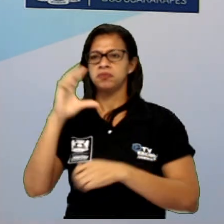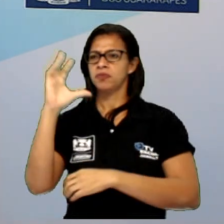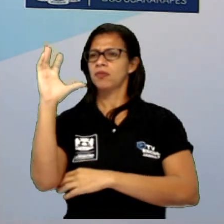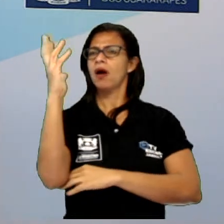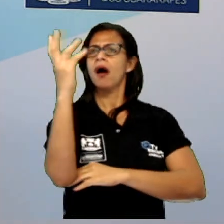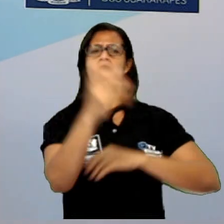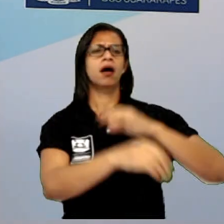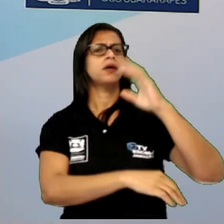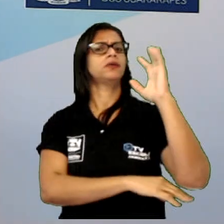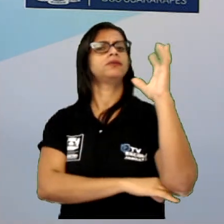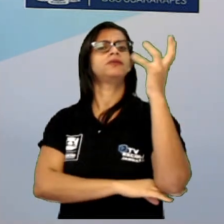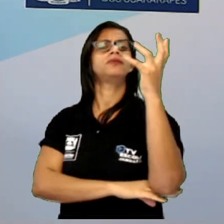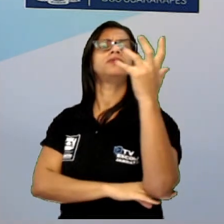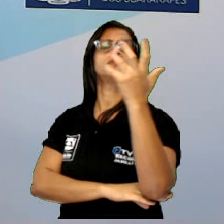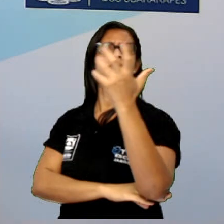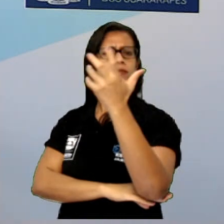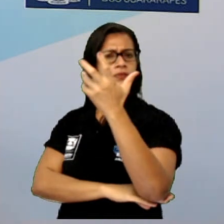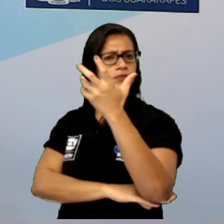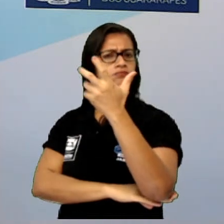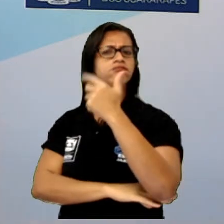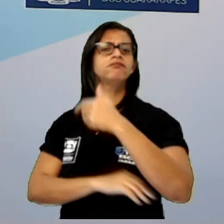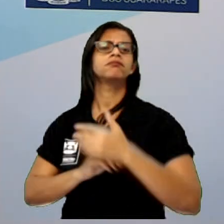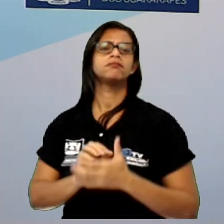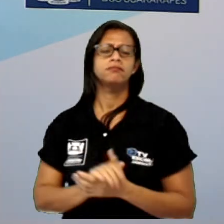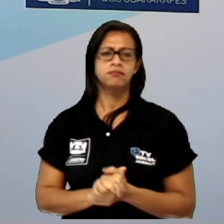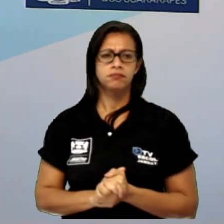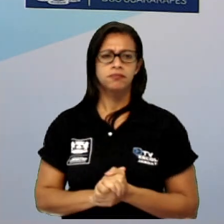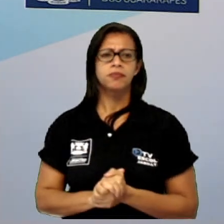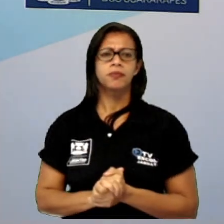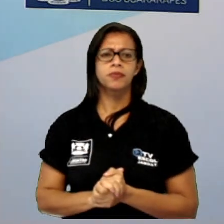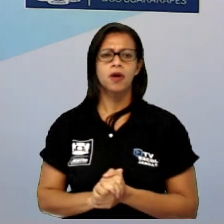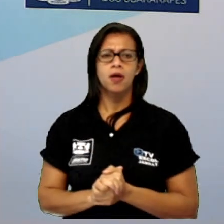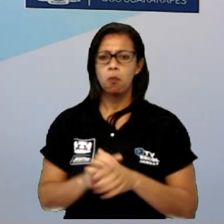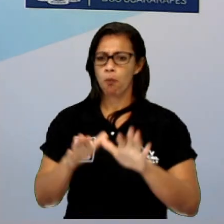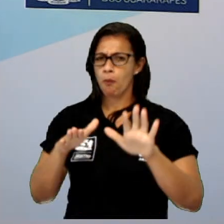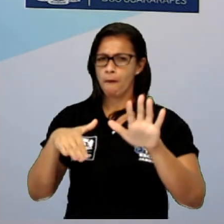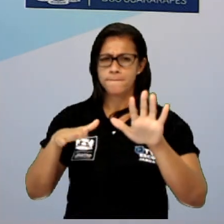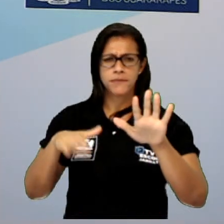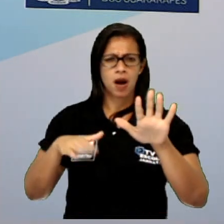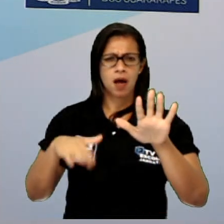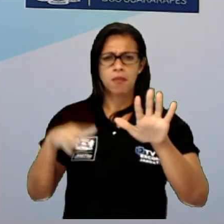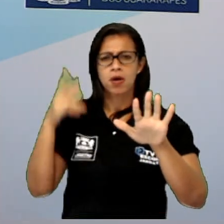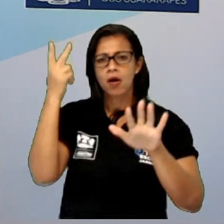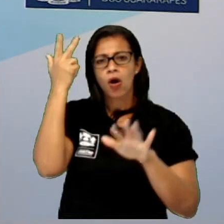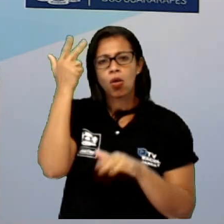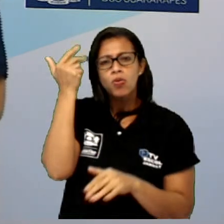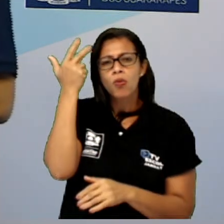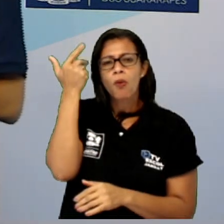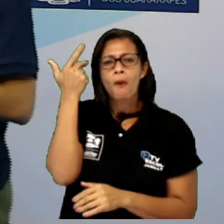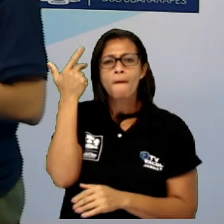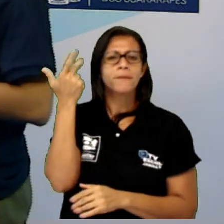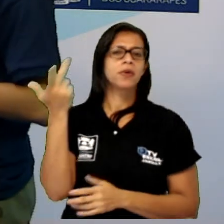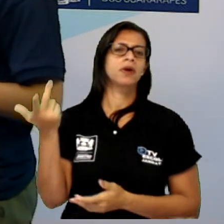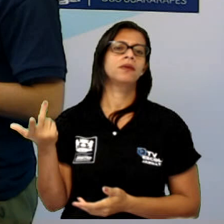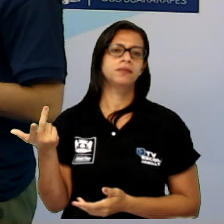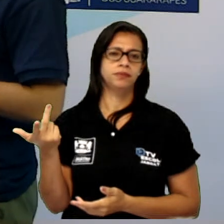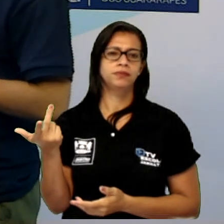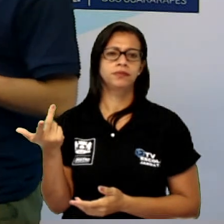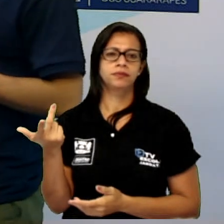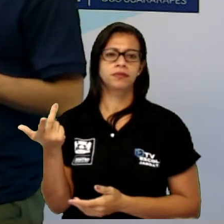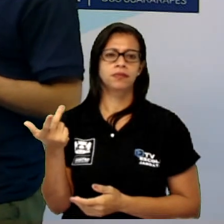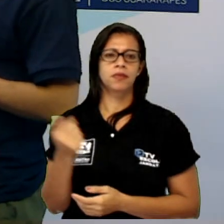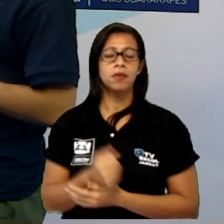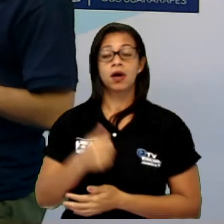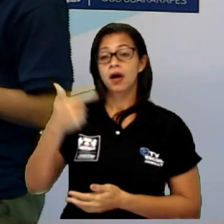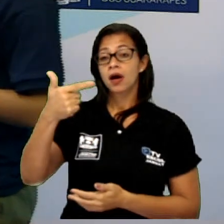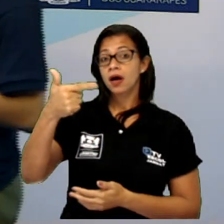ali, não é? Tem um ambiente mais natural, né? Digamos assim. Já a segunda imagem, que é também